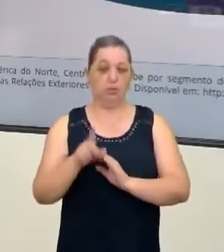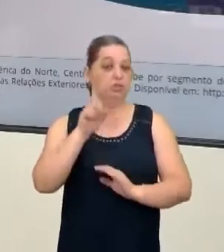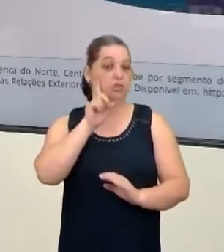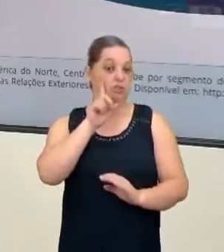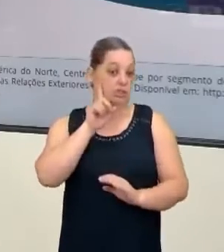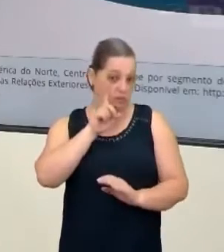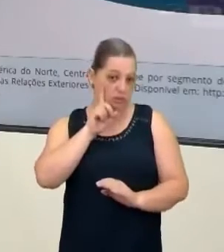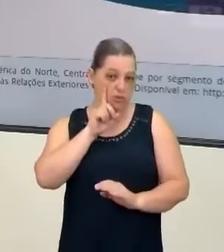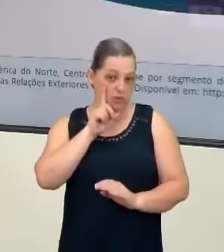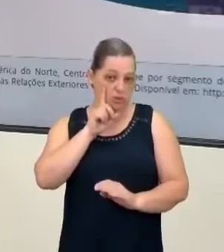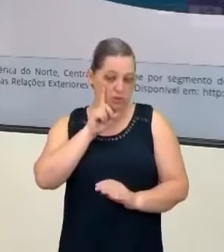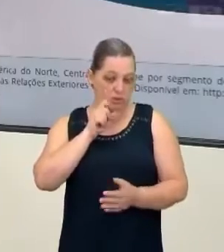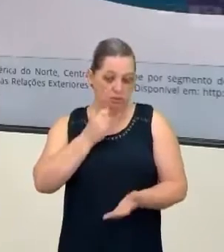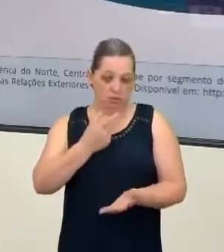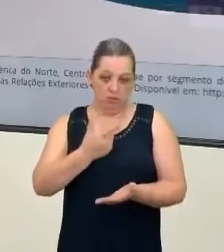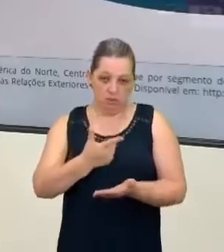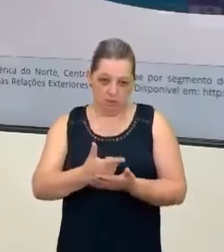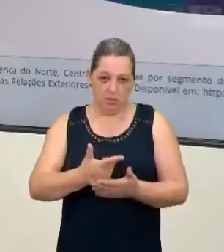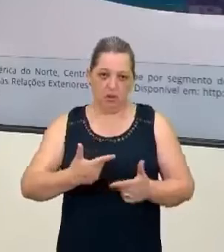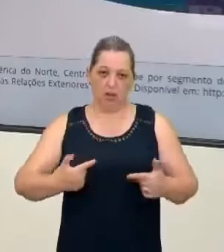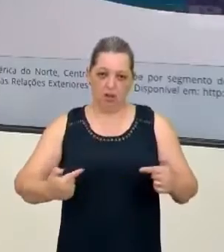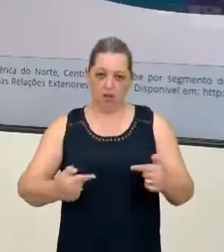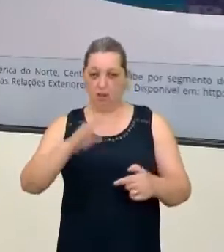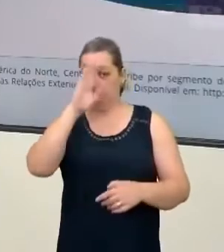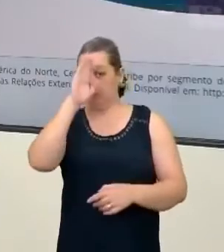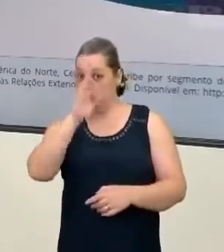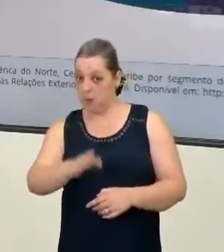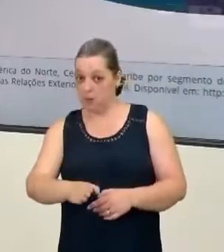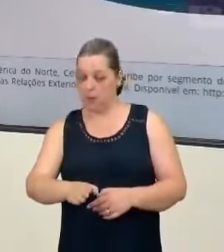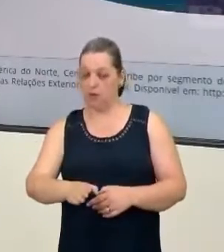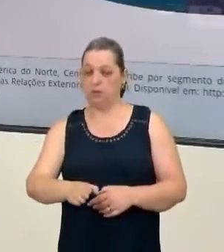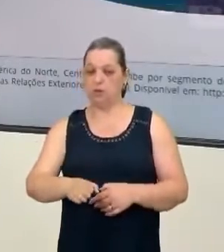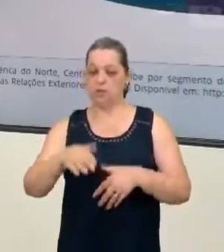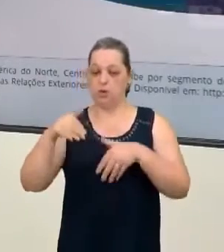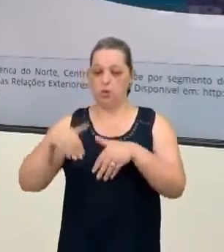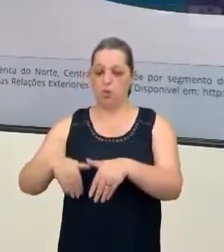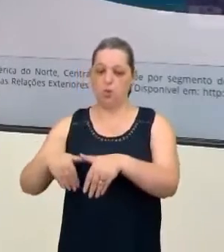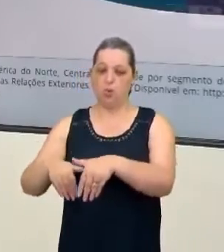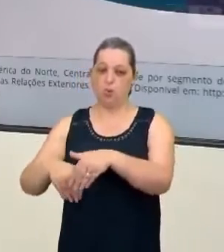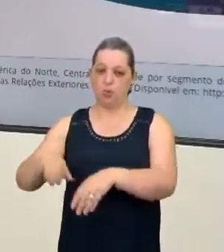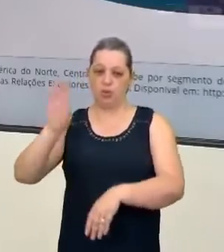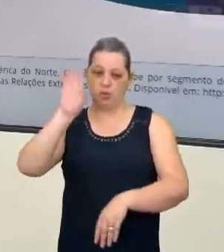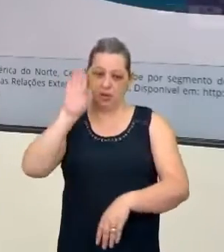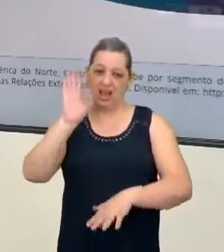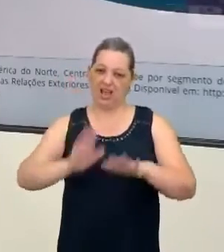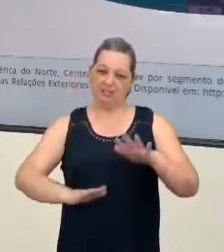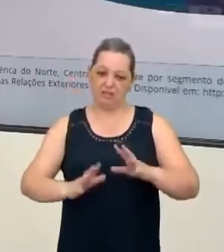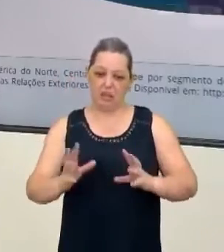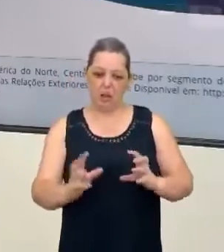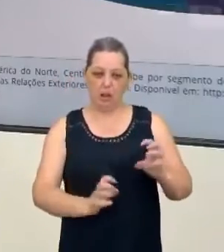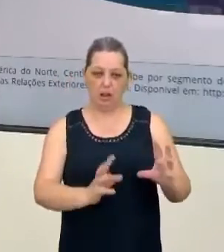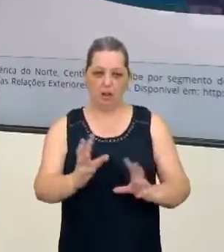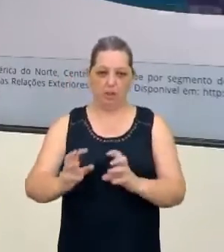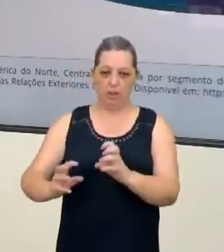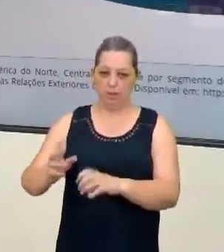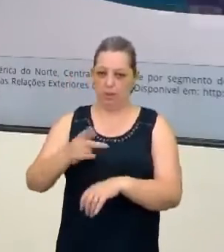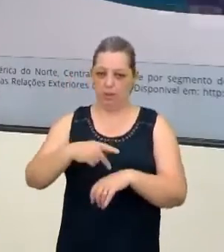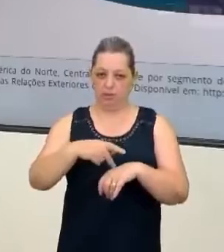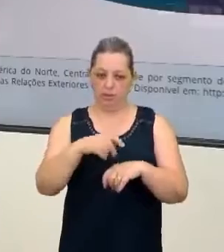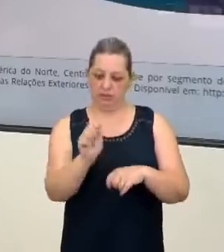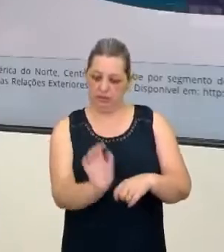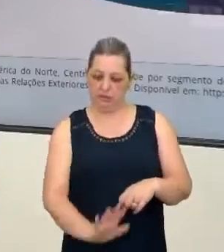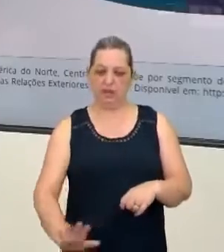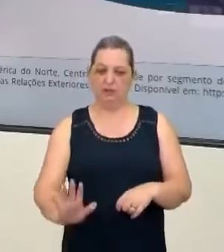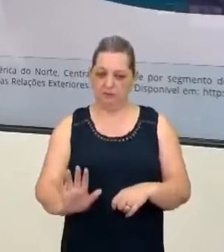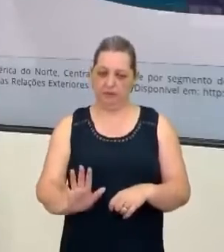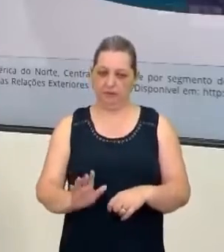a questão das armas, né, principalmente para os exércitos, né, o que gera aí um certo conflito em alguns países da África, porque a gente